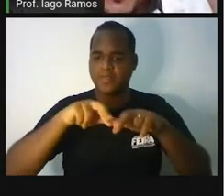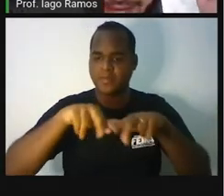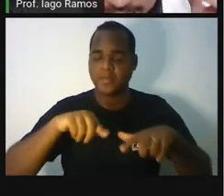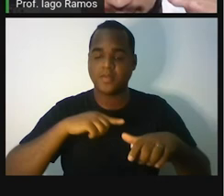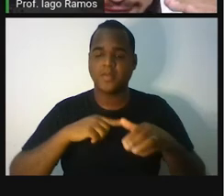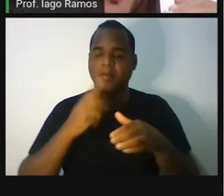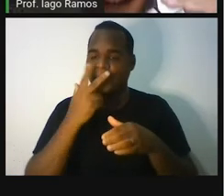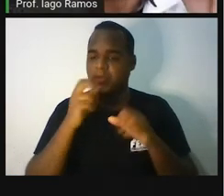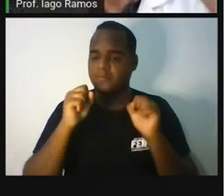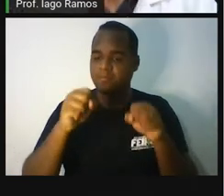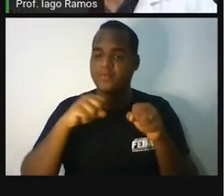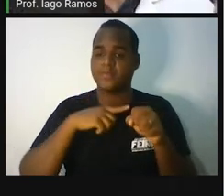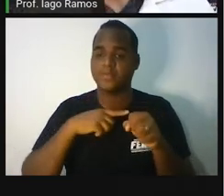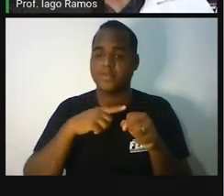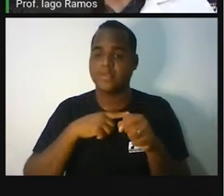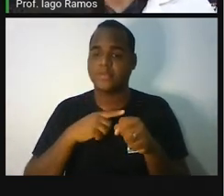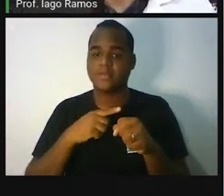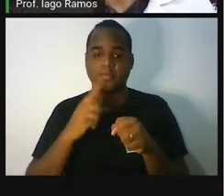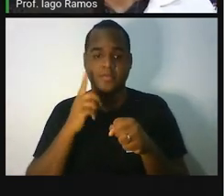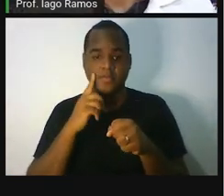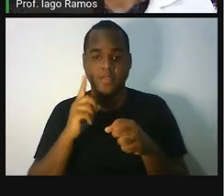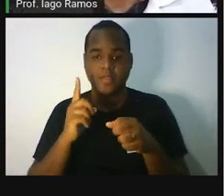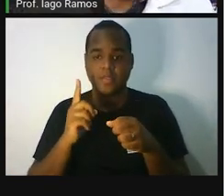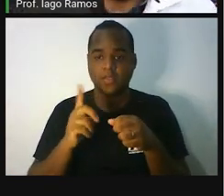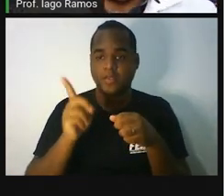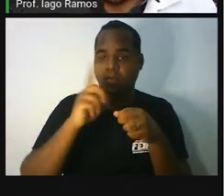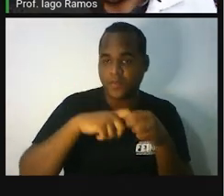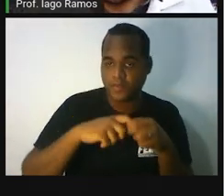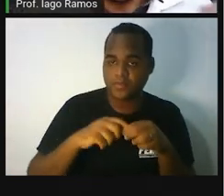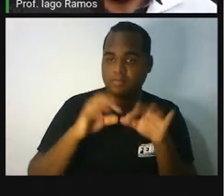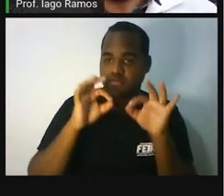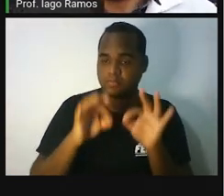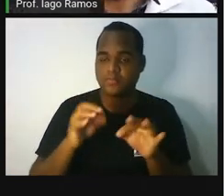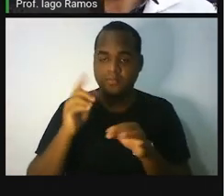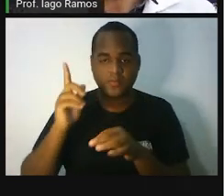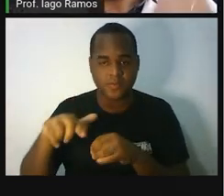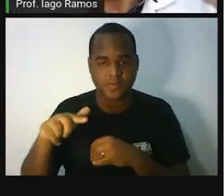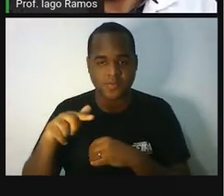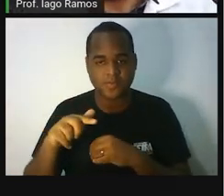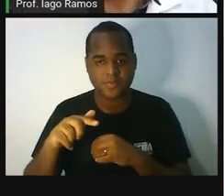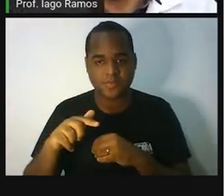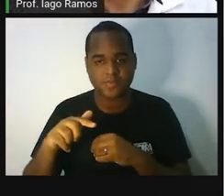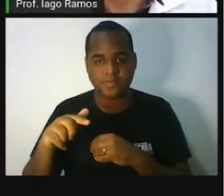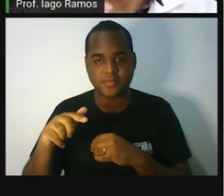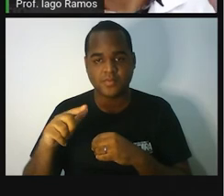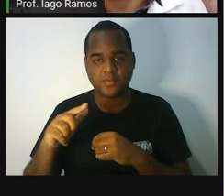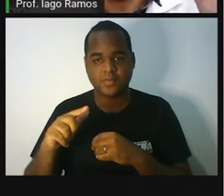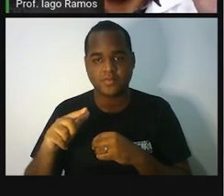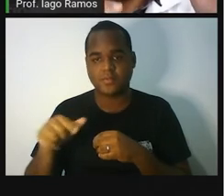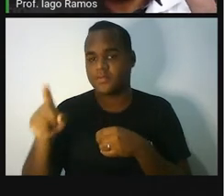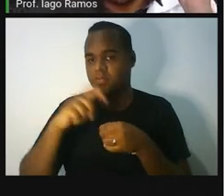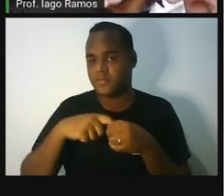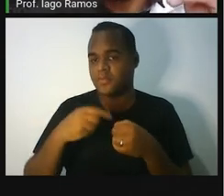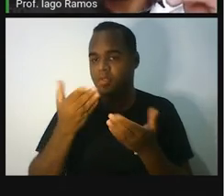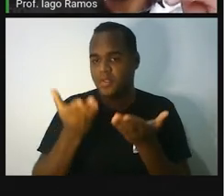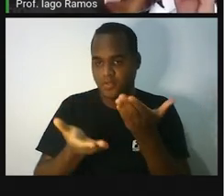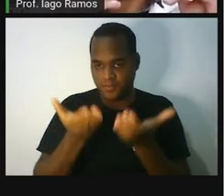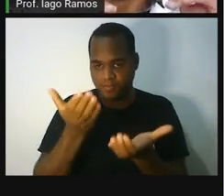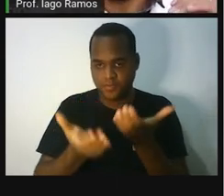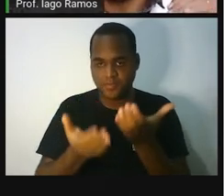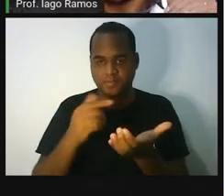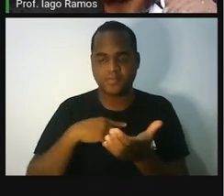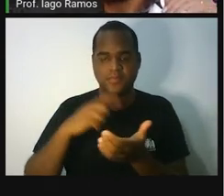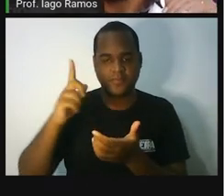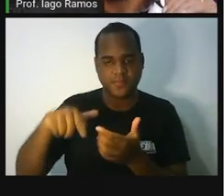voltem ao estado de equilíbrio depois. De novo, de novo, desculpa. Volte ao estado de equilíbrio mais uma